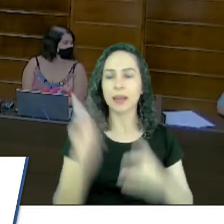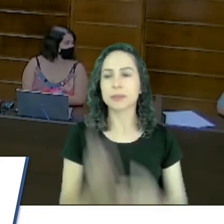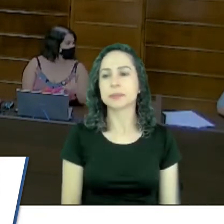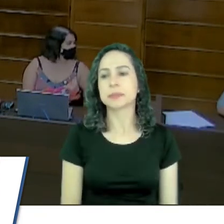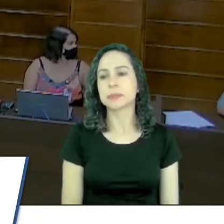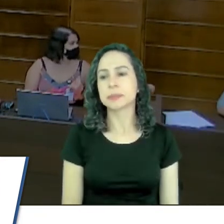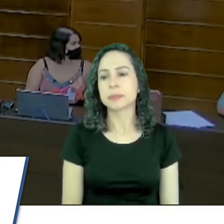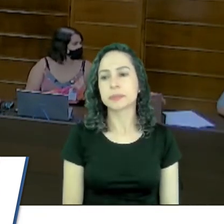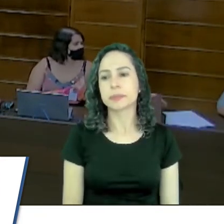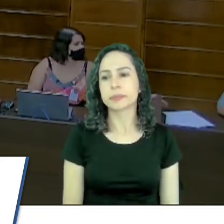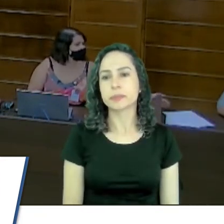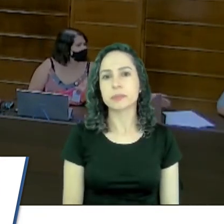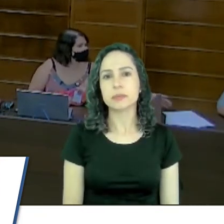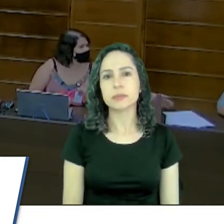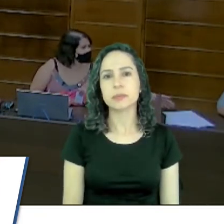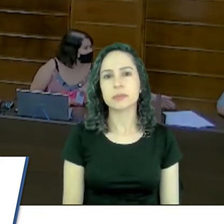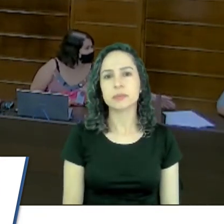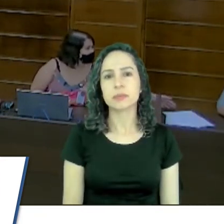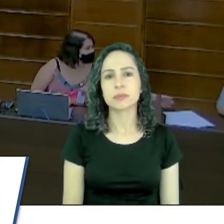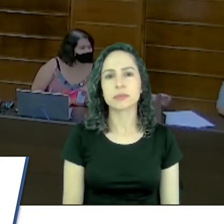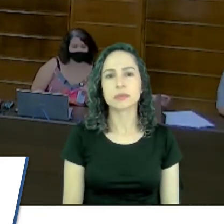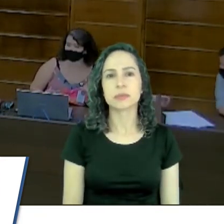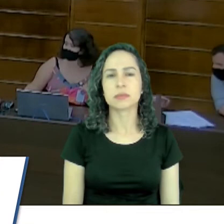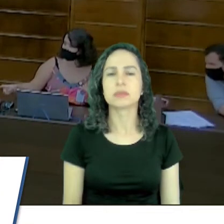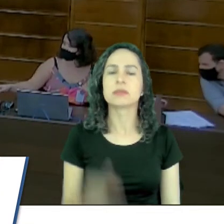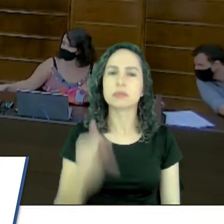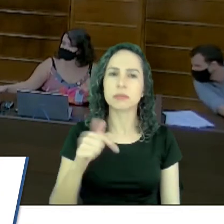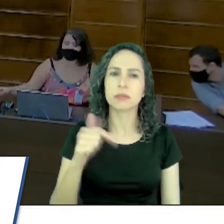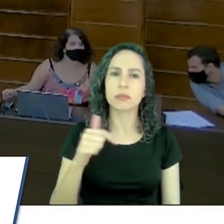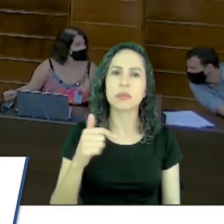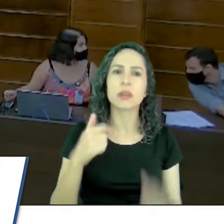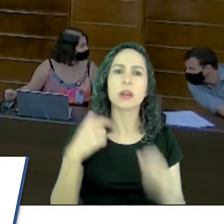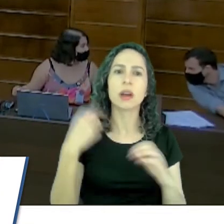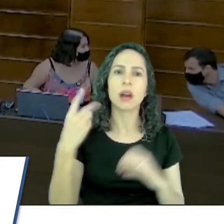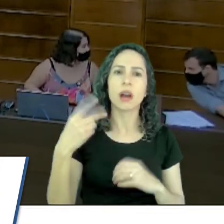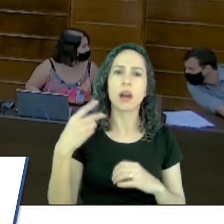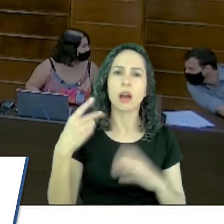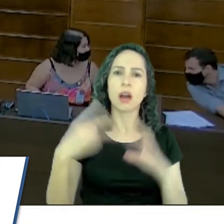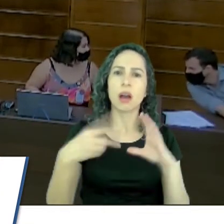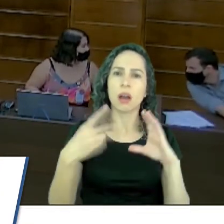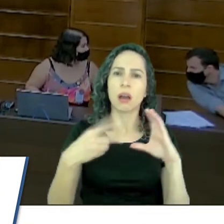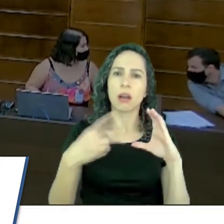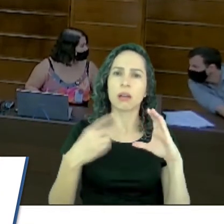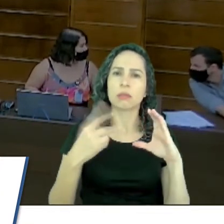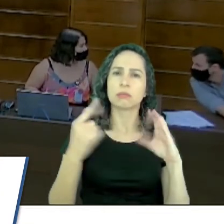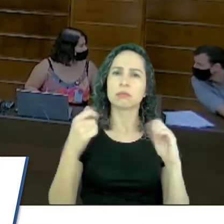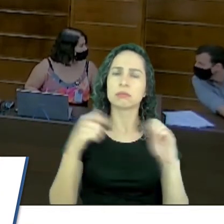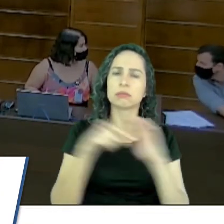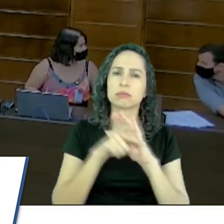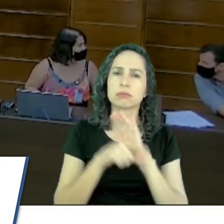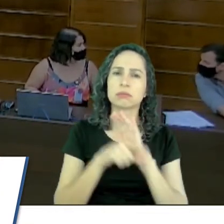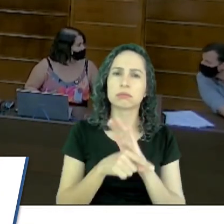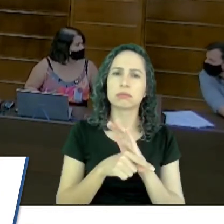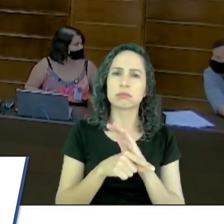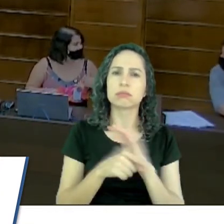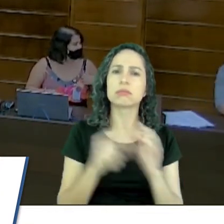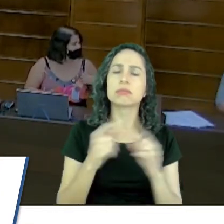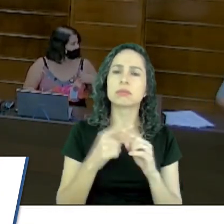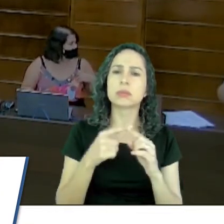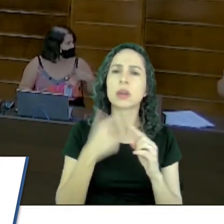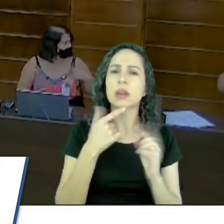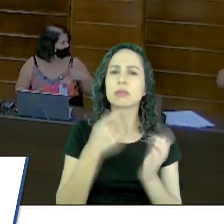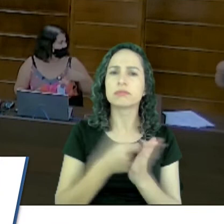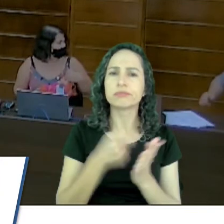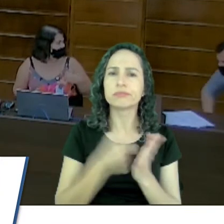Nossa Casa de Leis, a gente precisa aprofundar mais nas coisas, porque eu insisto em dizer que a prevenção